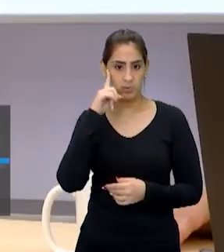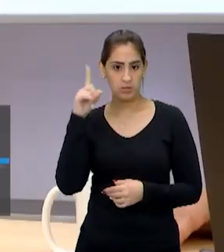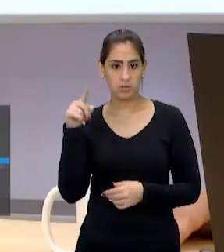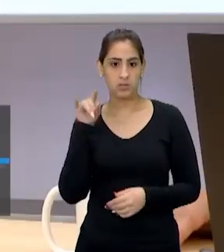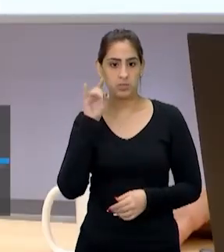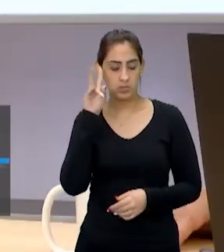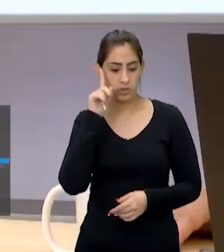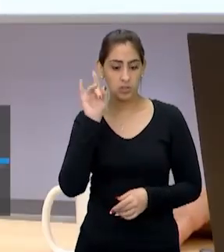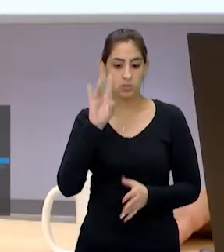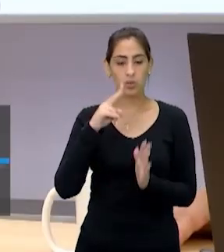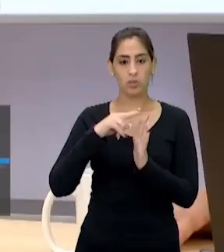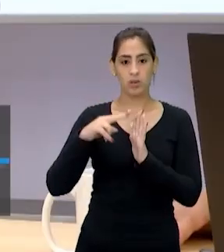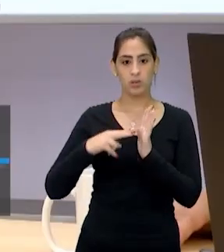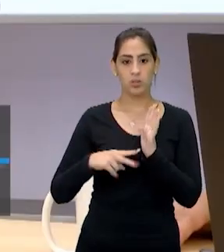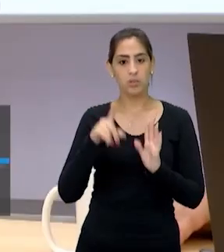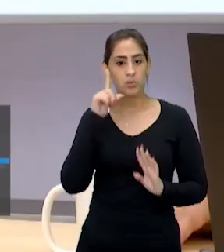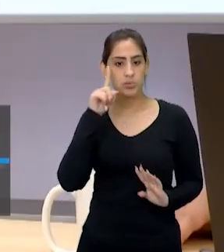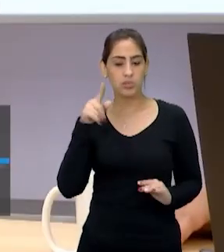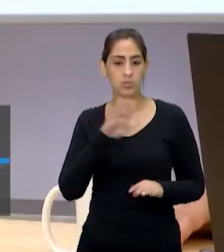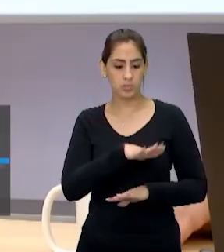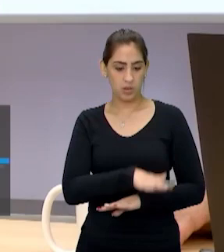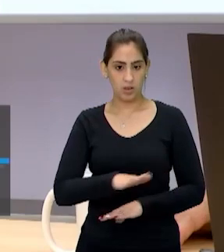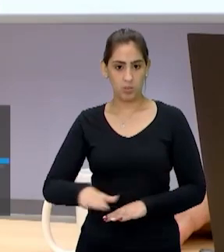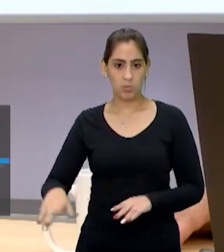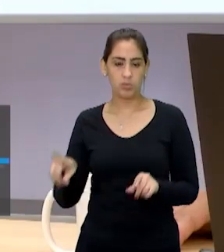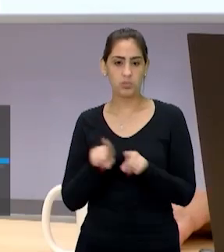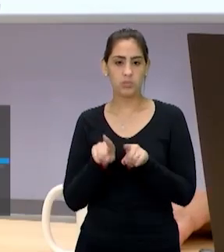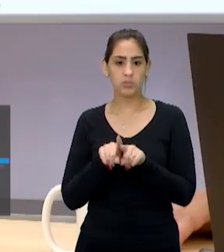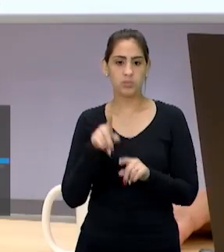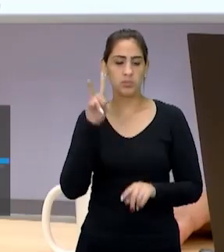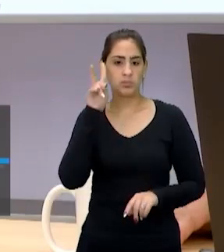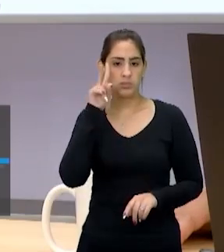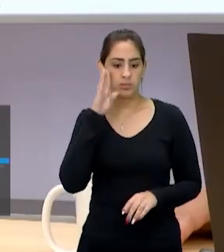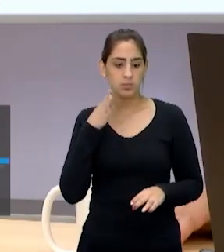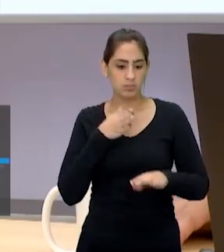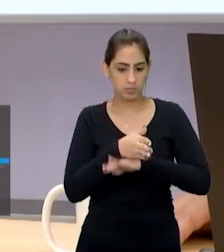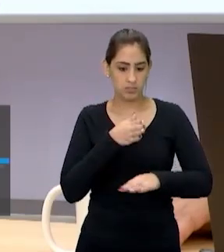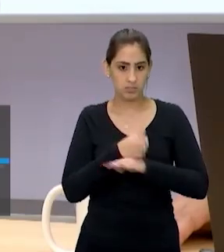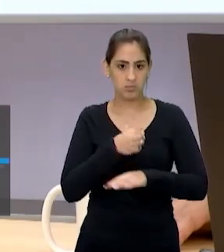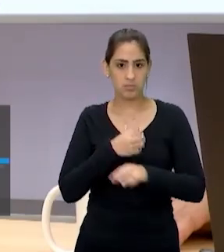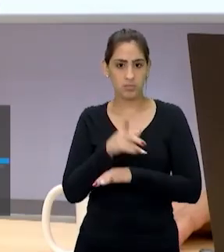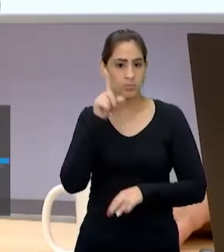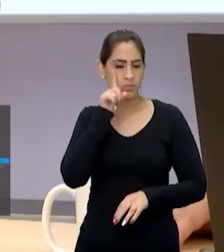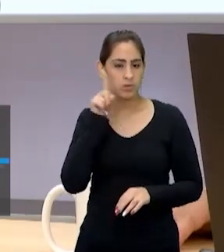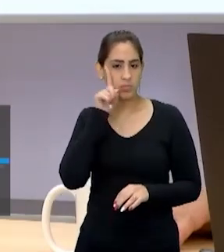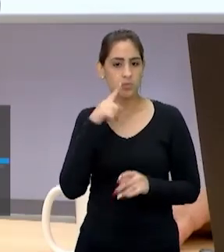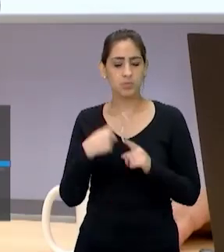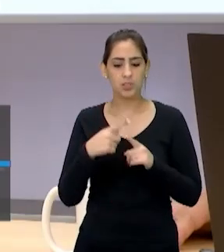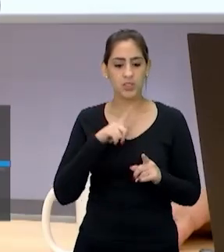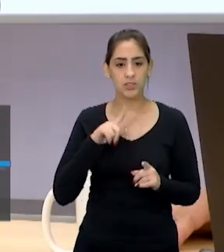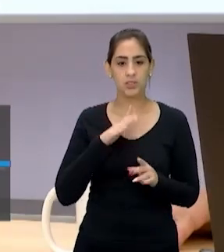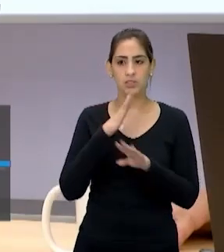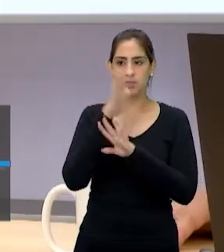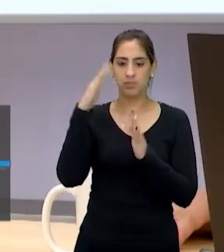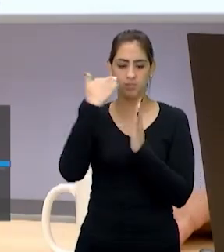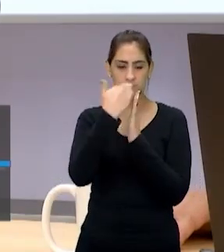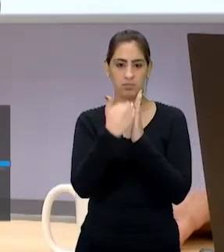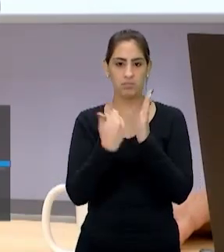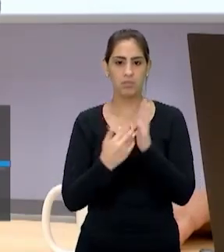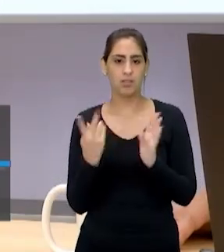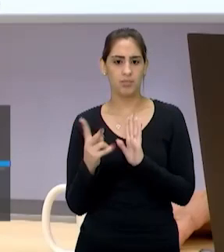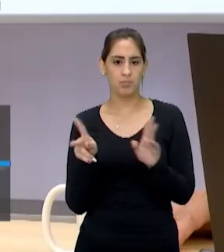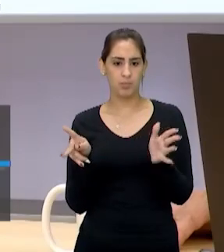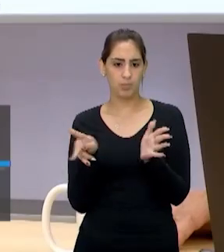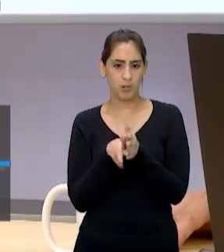naquele dia era só leitura, e era o dia que os alunos iam em massa, porque tinha aquele espaço de leitura, silêncio ali na escola,